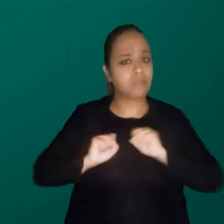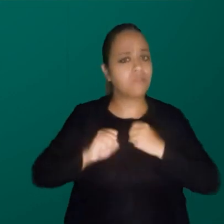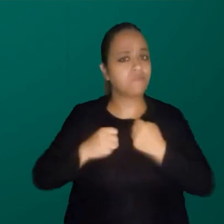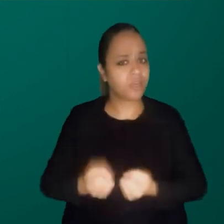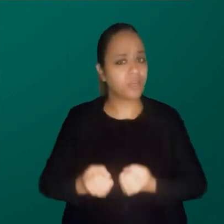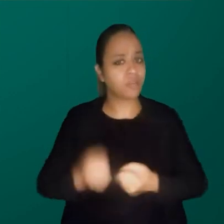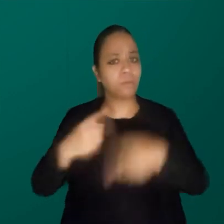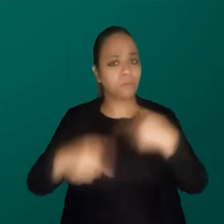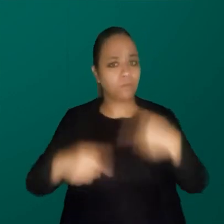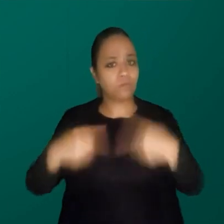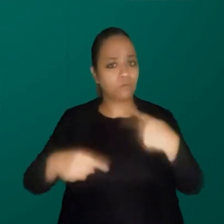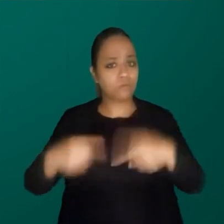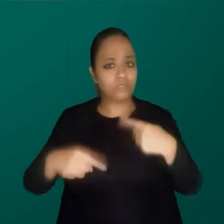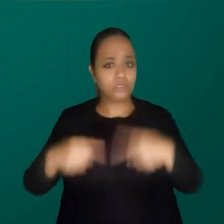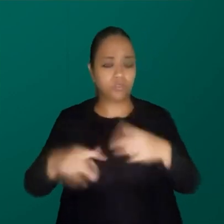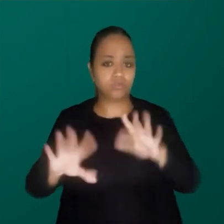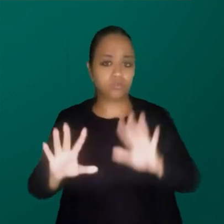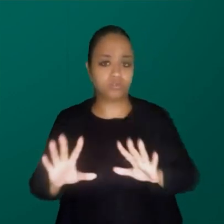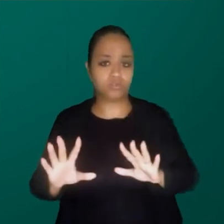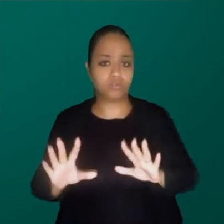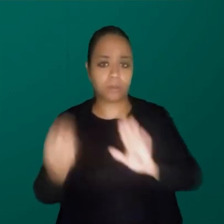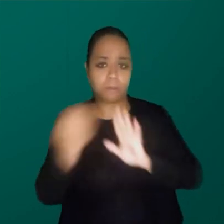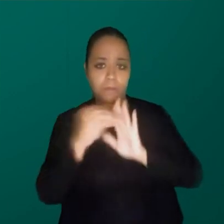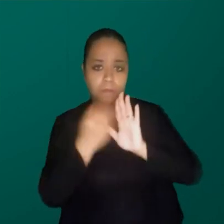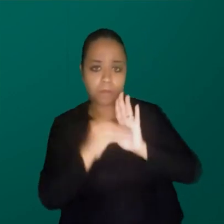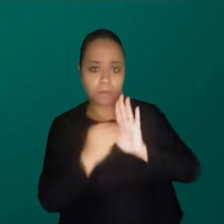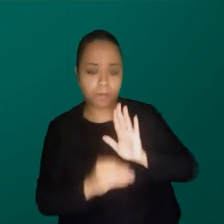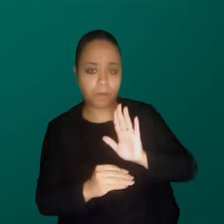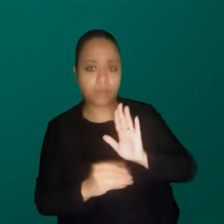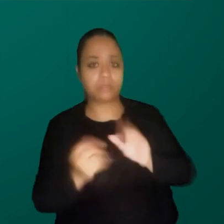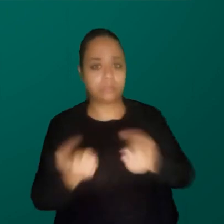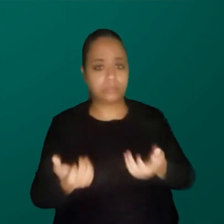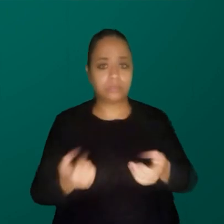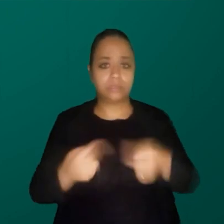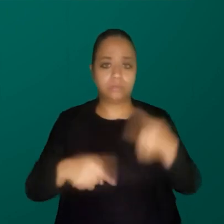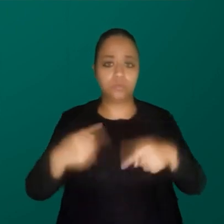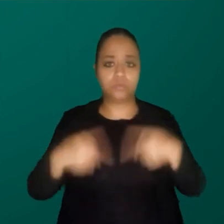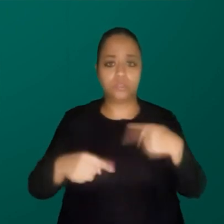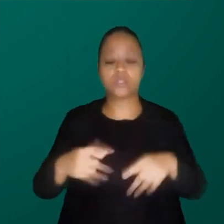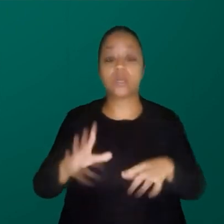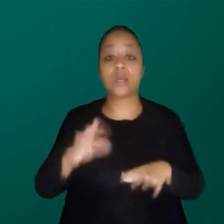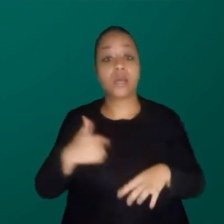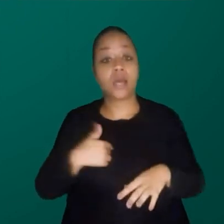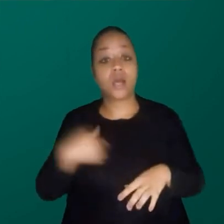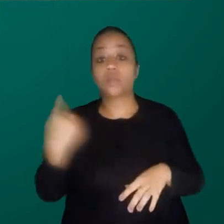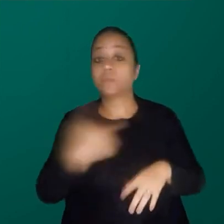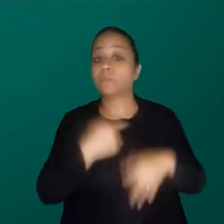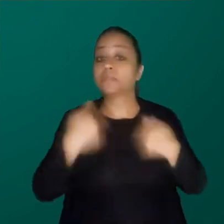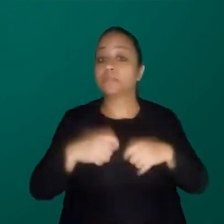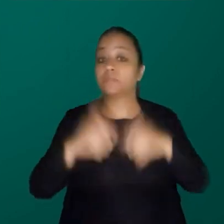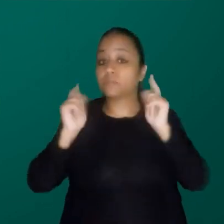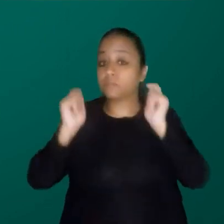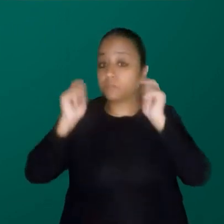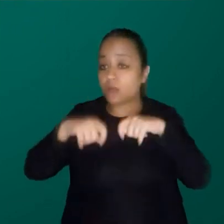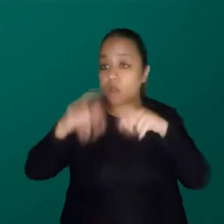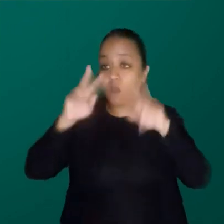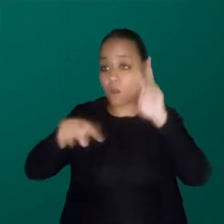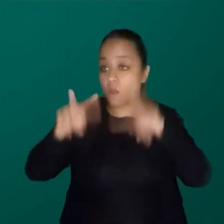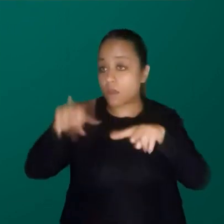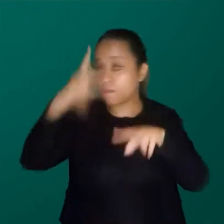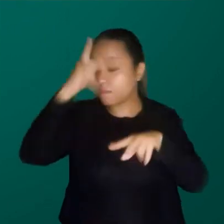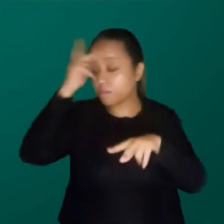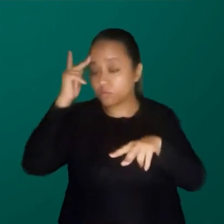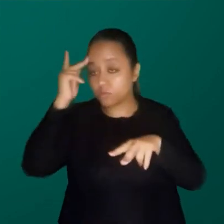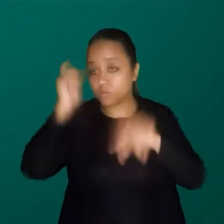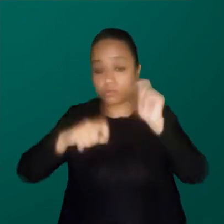defendo uma série de políticas que, felizmente, foram sendo implementadas ao longo do caminho. Então, a gente tem que ter essa capacidade de olhar as pessoas